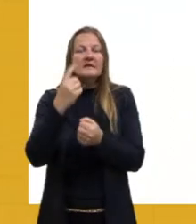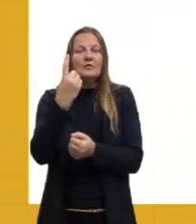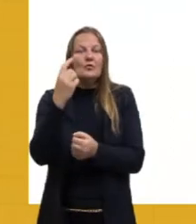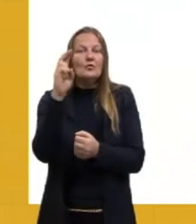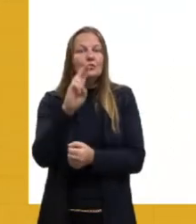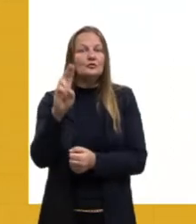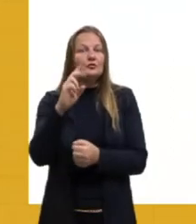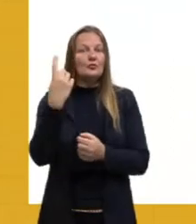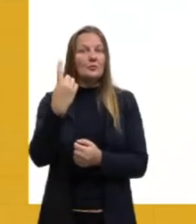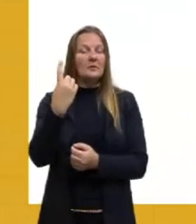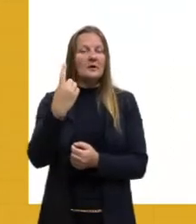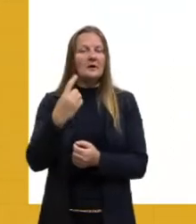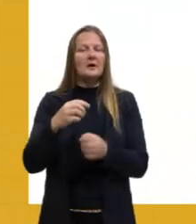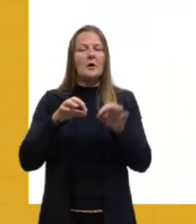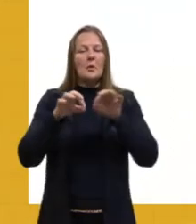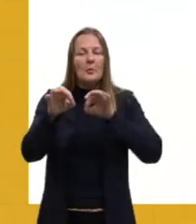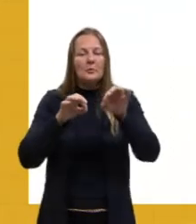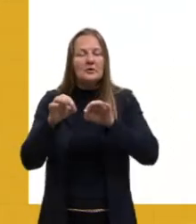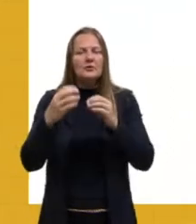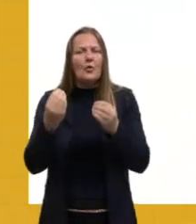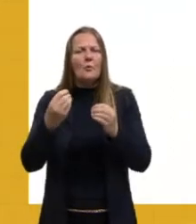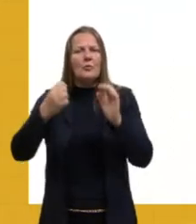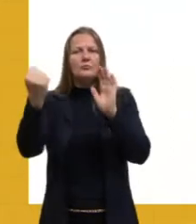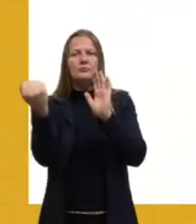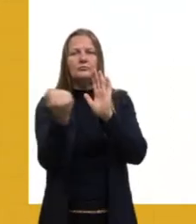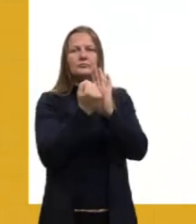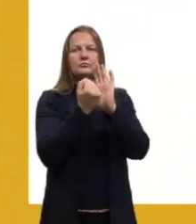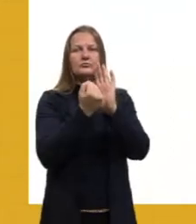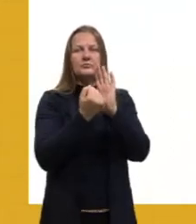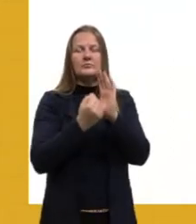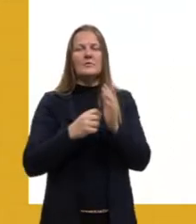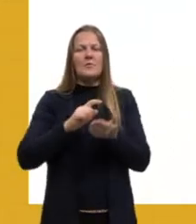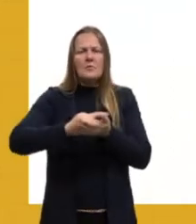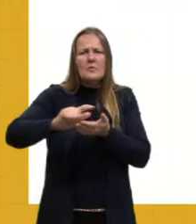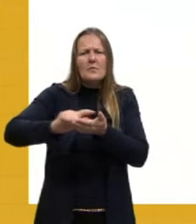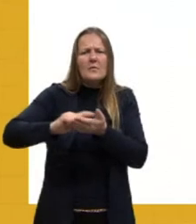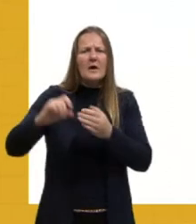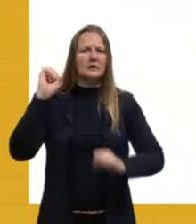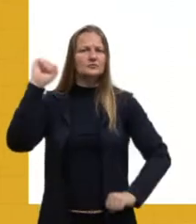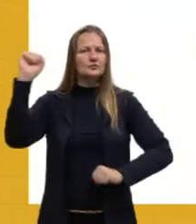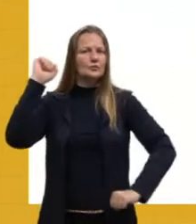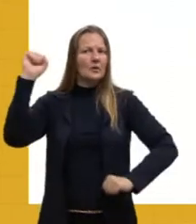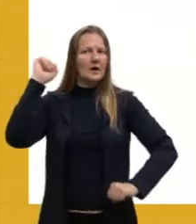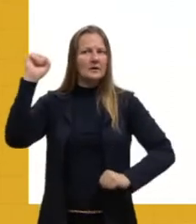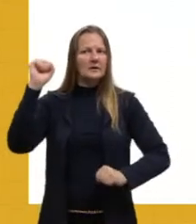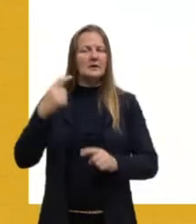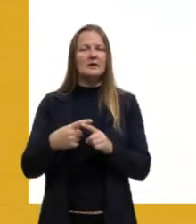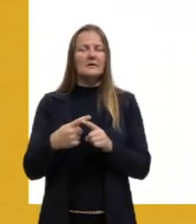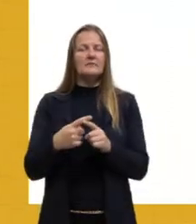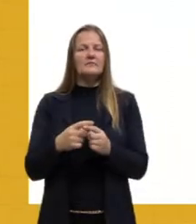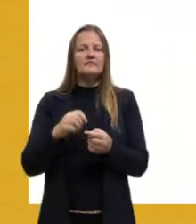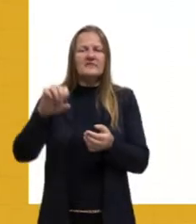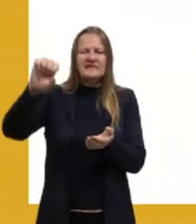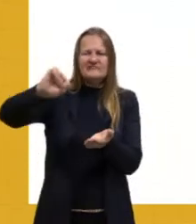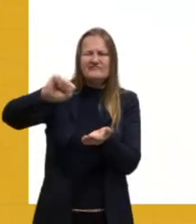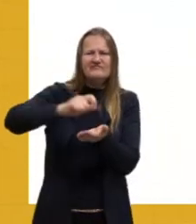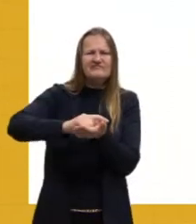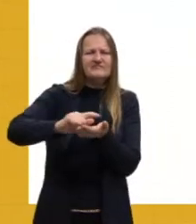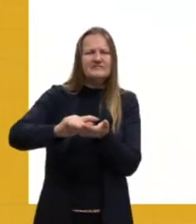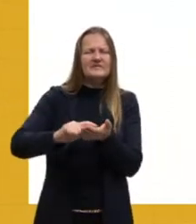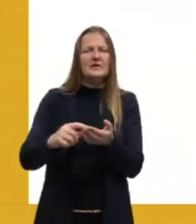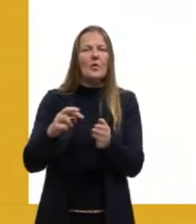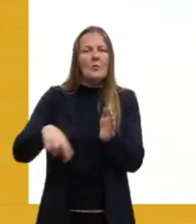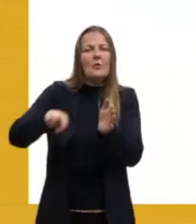Num projeto para reduzir os impactos ambientais da lavagem de toalhas, além de incentivar a sua